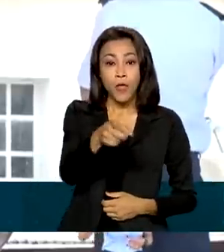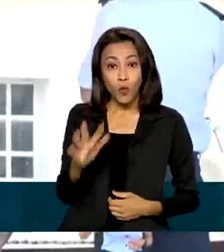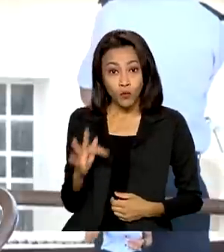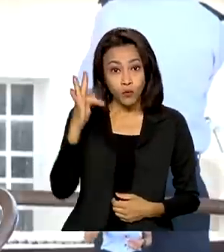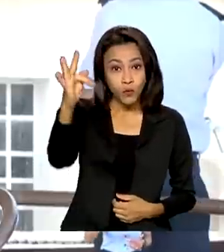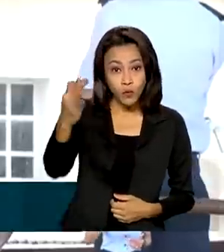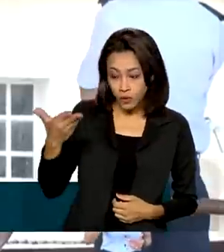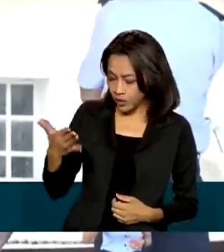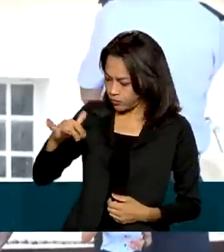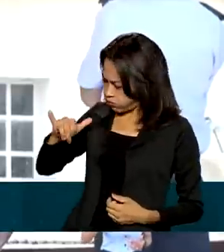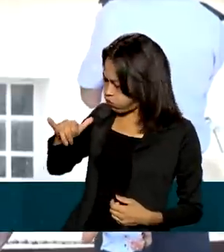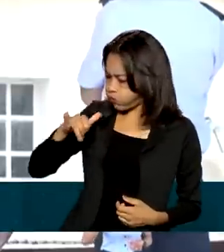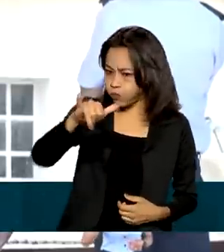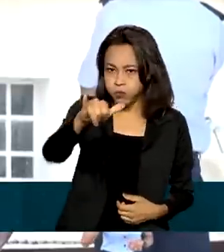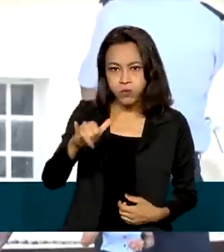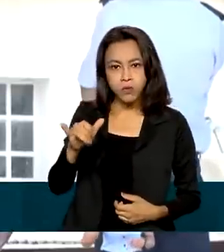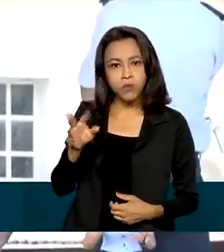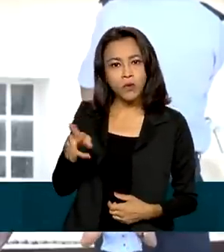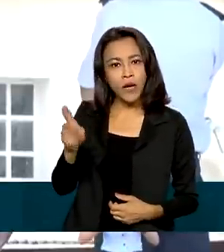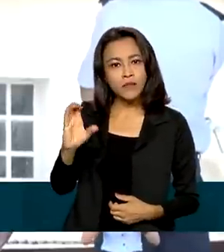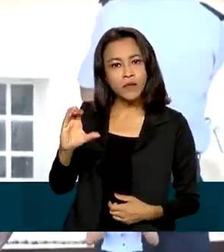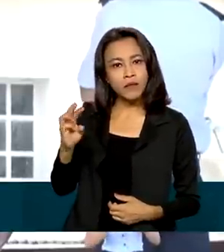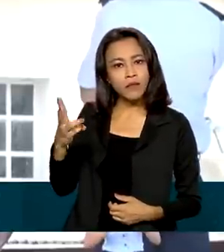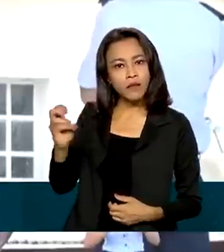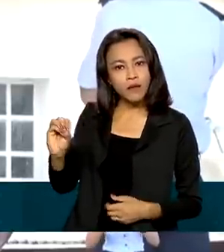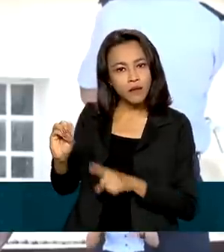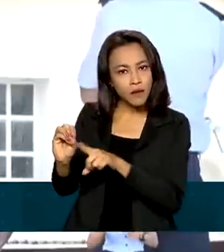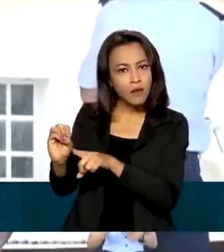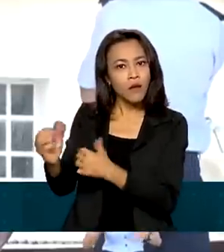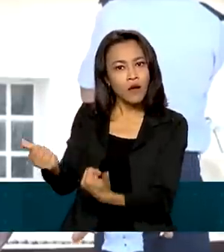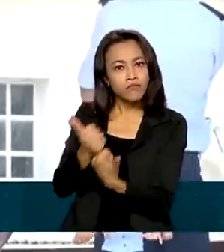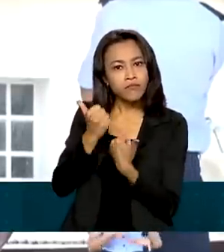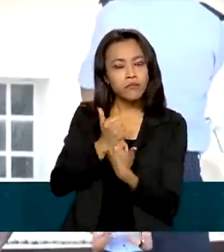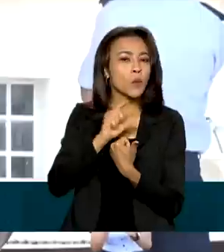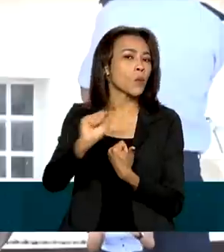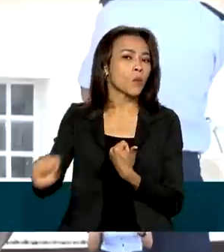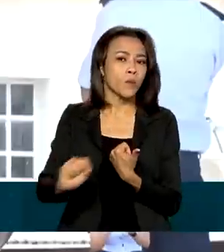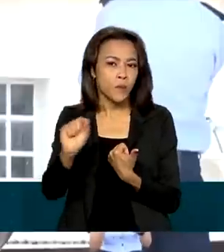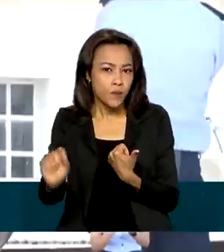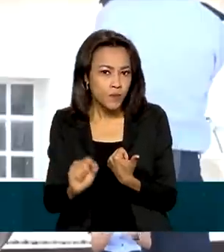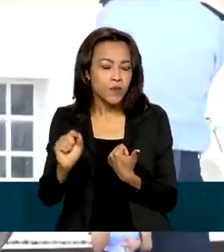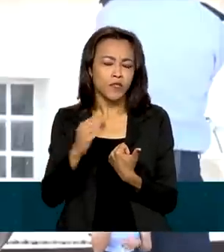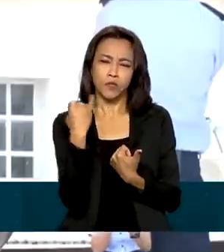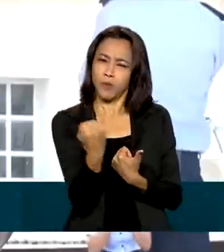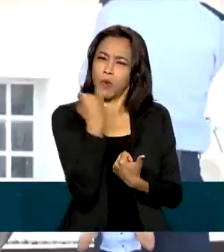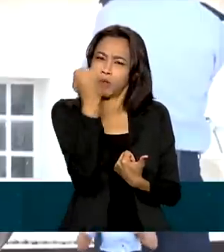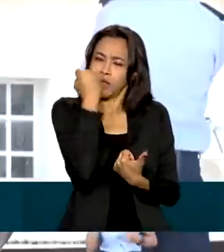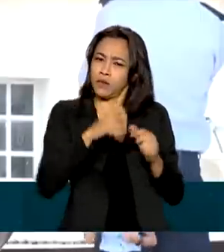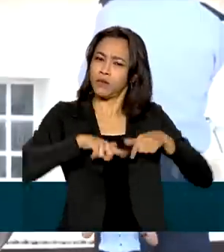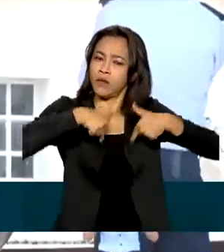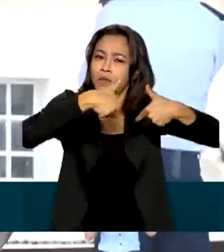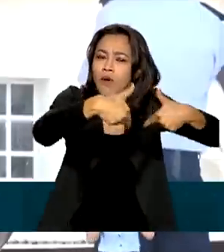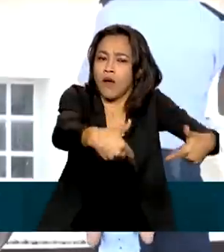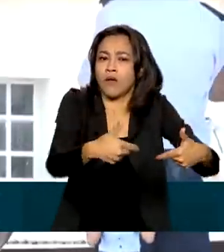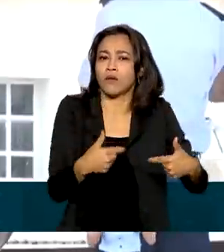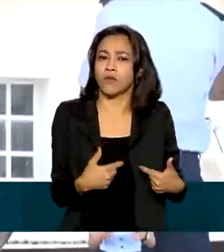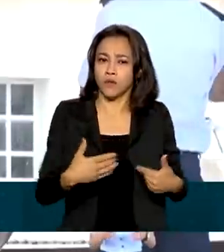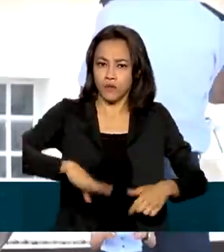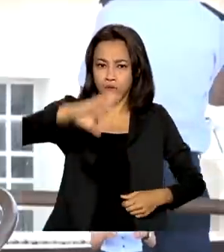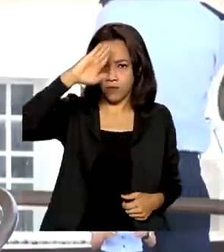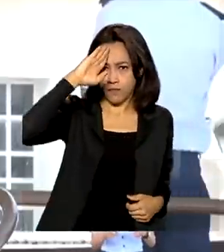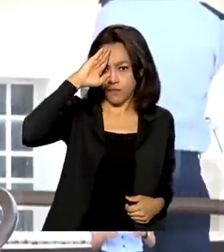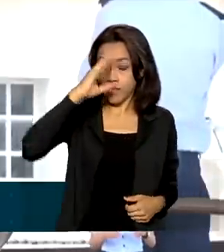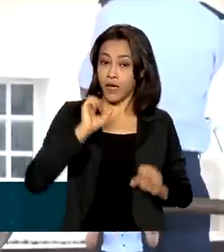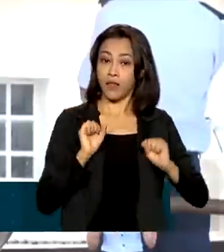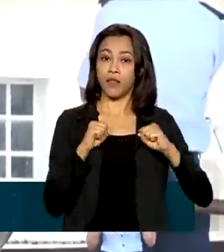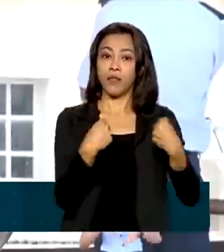compartilhar com nossos demais meios da aviação de transporte a realização de importantes missões em prol da